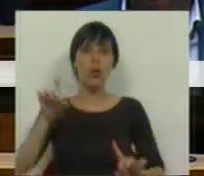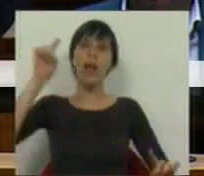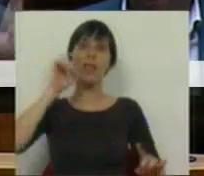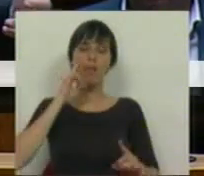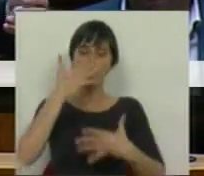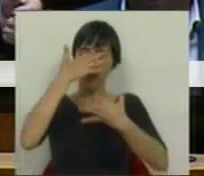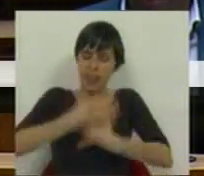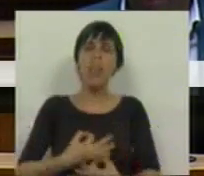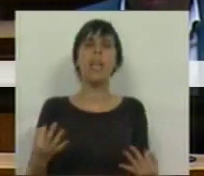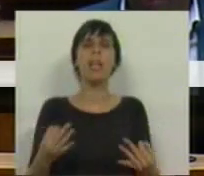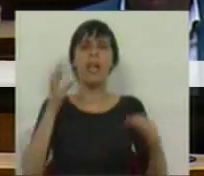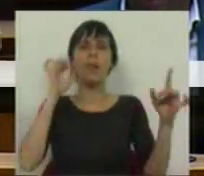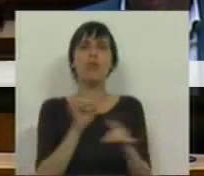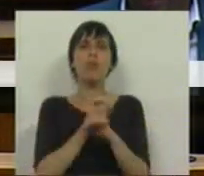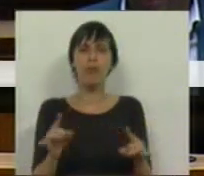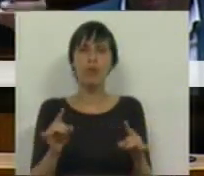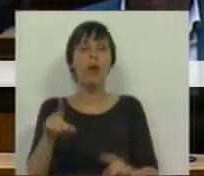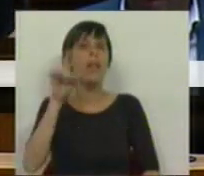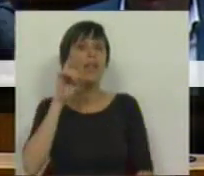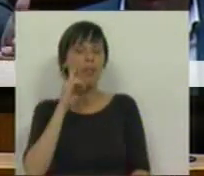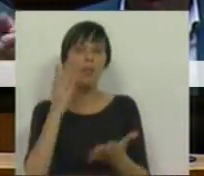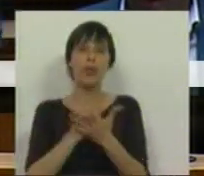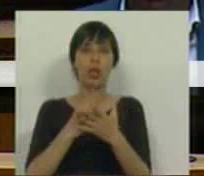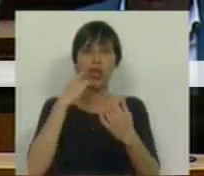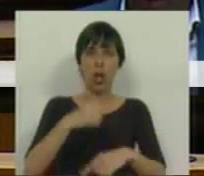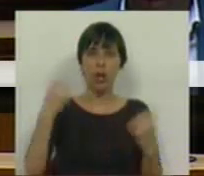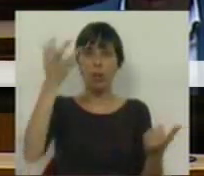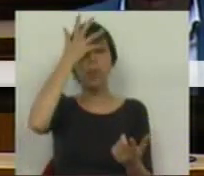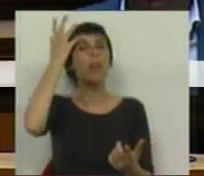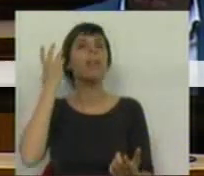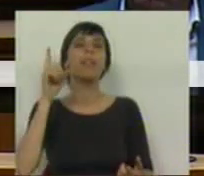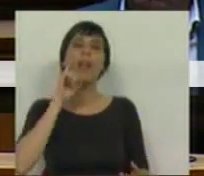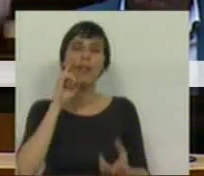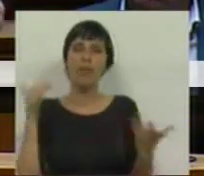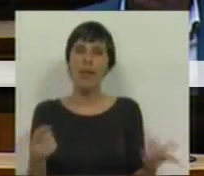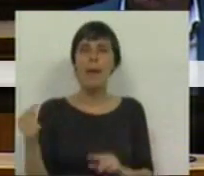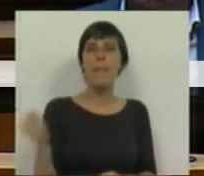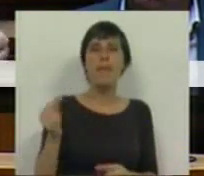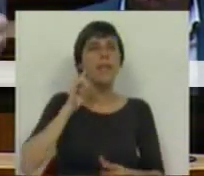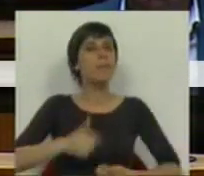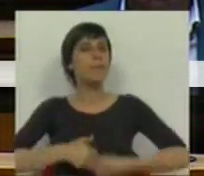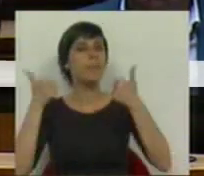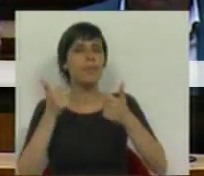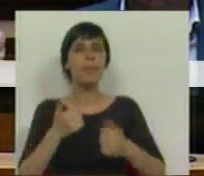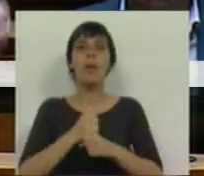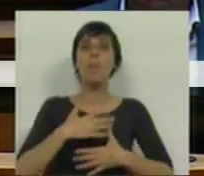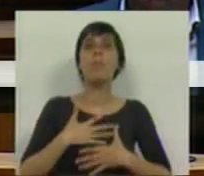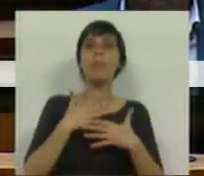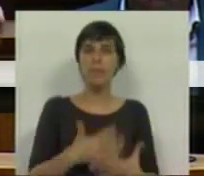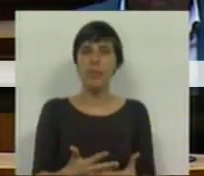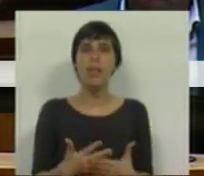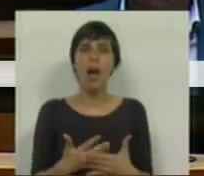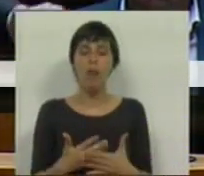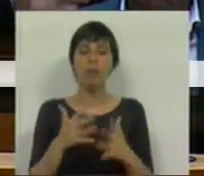defesa da dignidade dos professores, da defesa da escola pública, da defesa do mínimo essencial a uma profissão